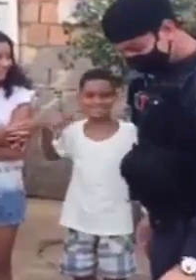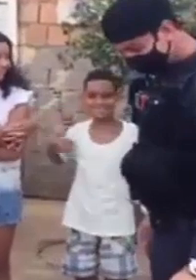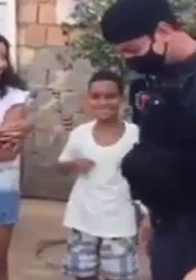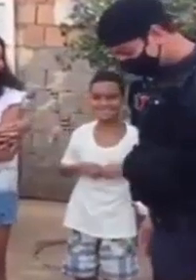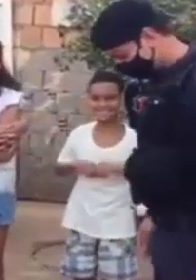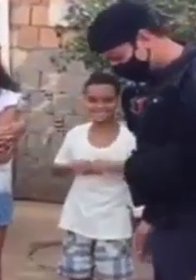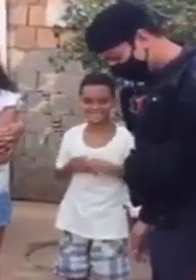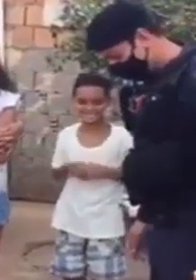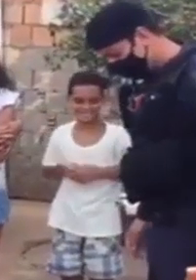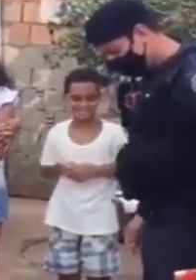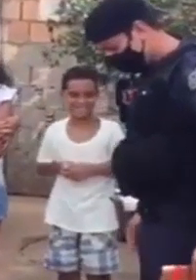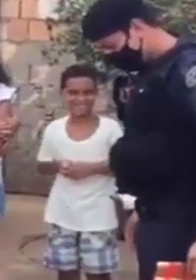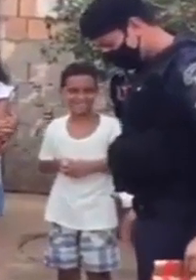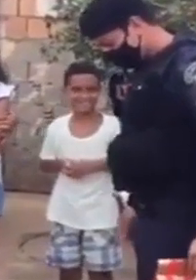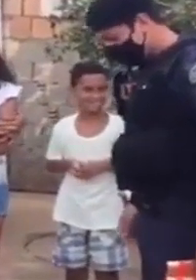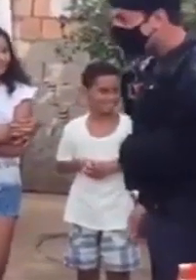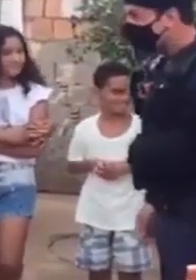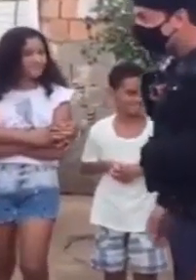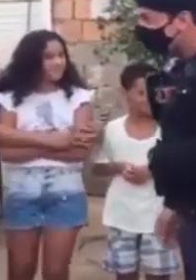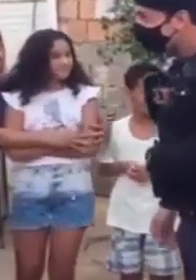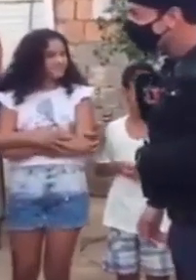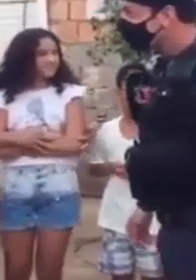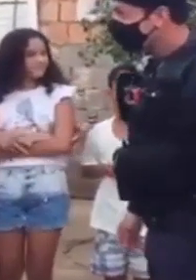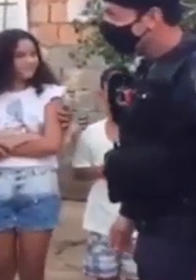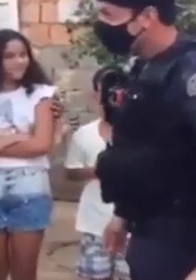Vou chegar ali para a gente Tá certo